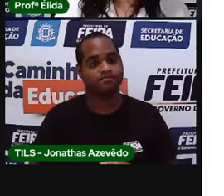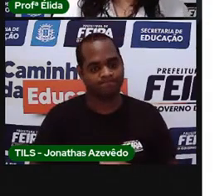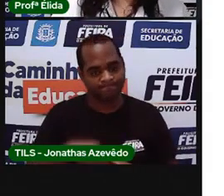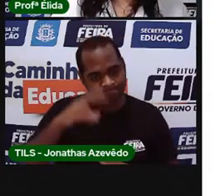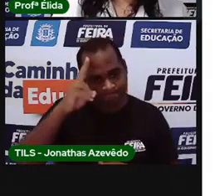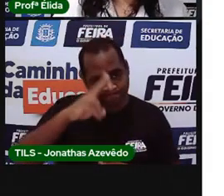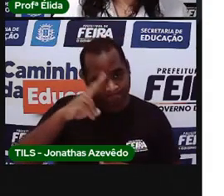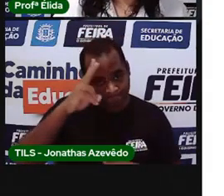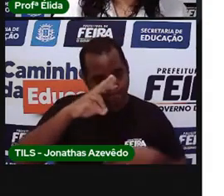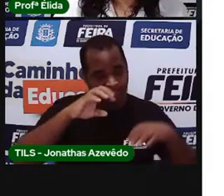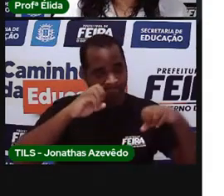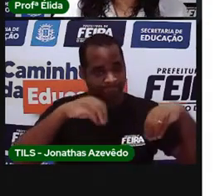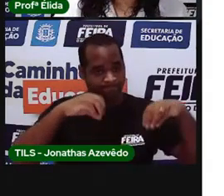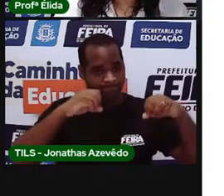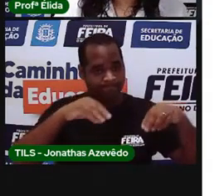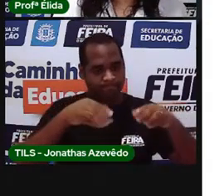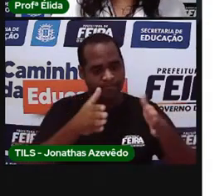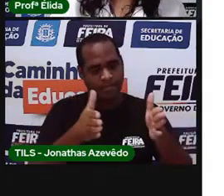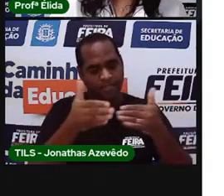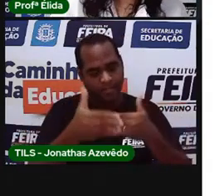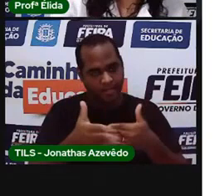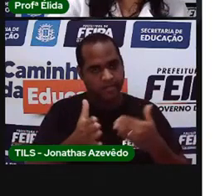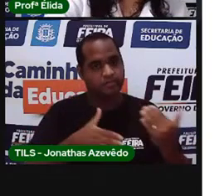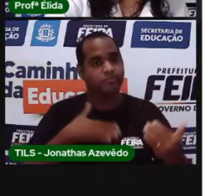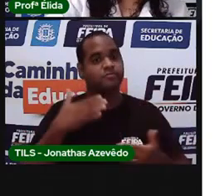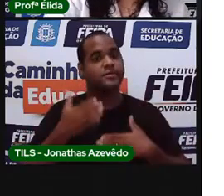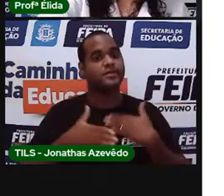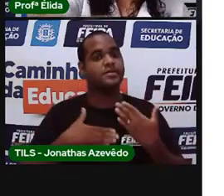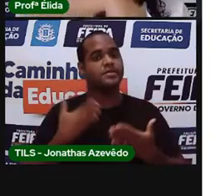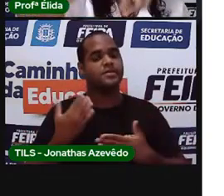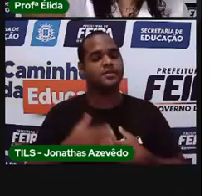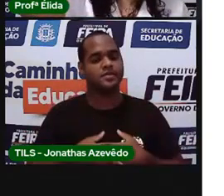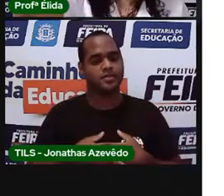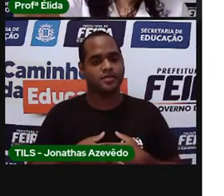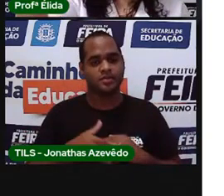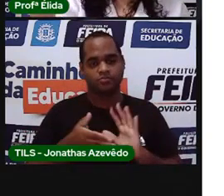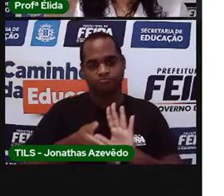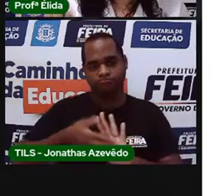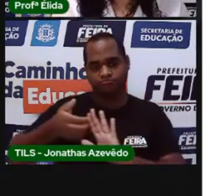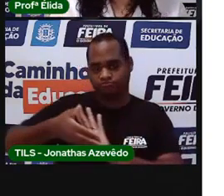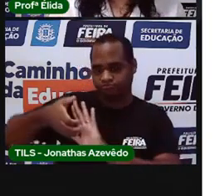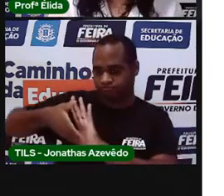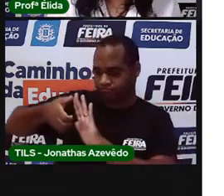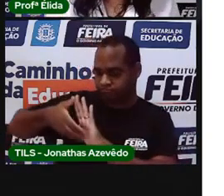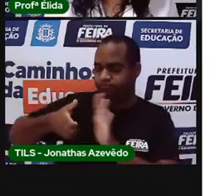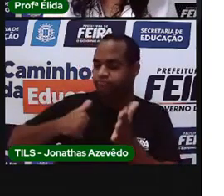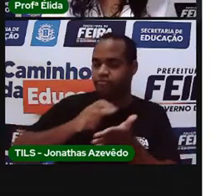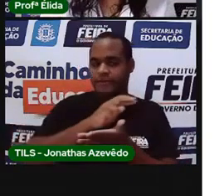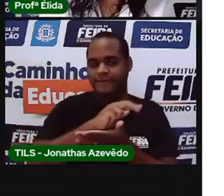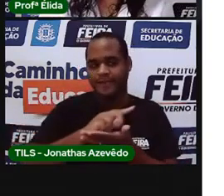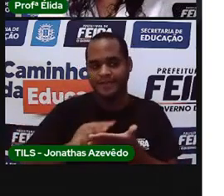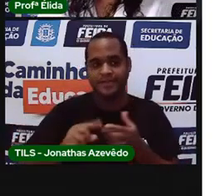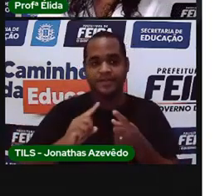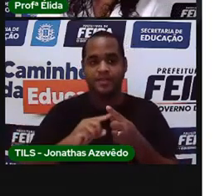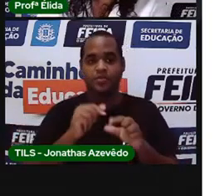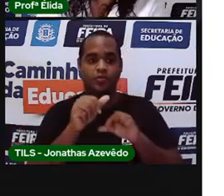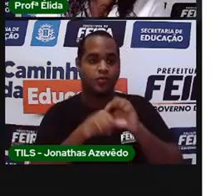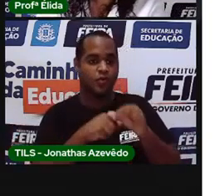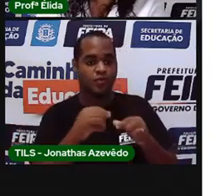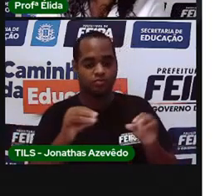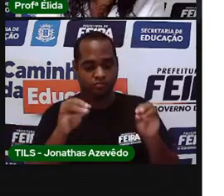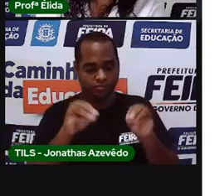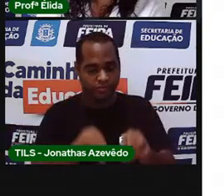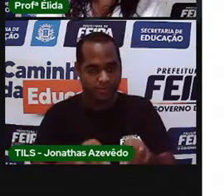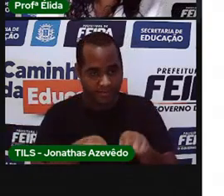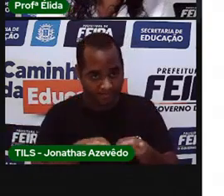aula da caixa surpresa? Que eu fui removendo os objetos e coloquei aqui em